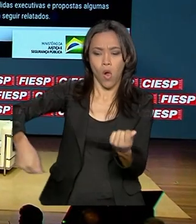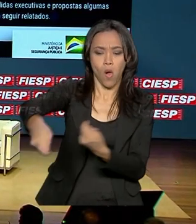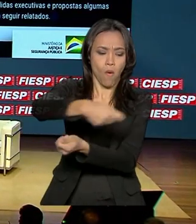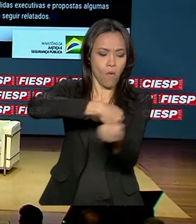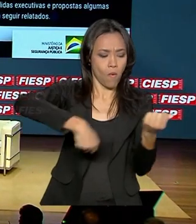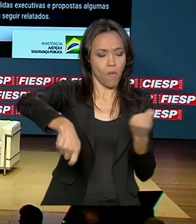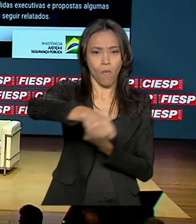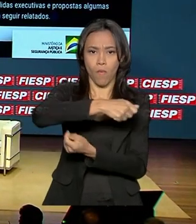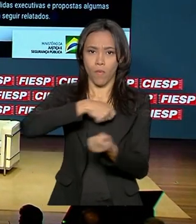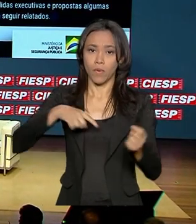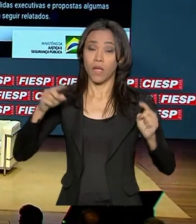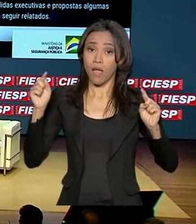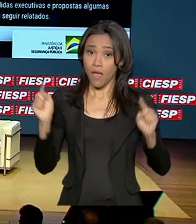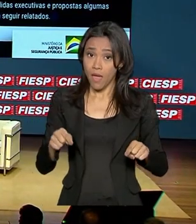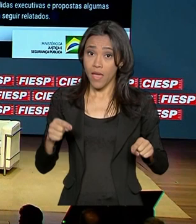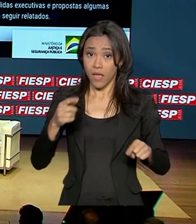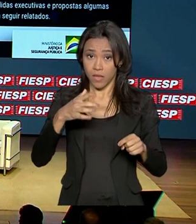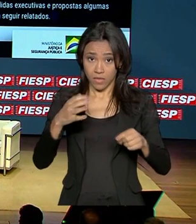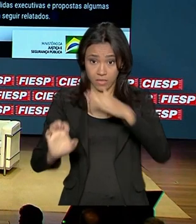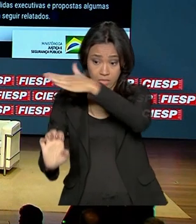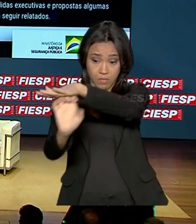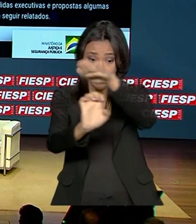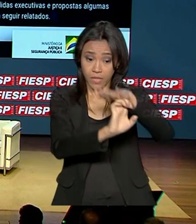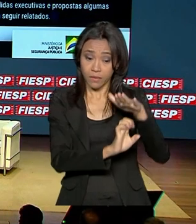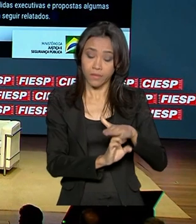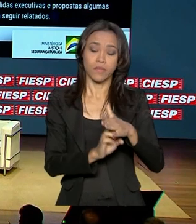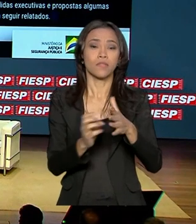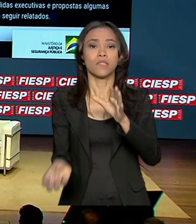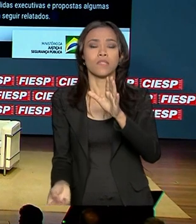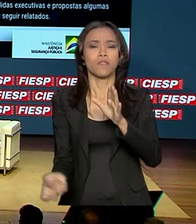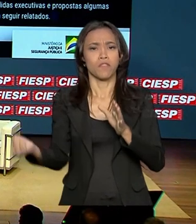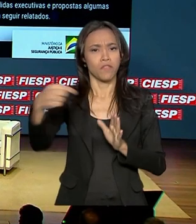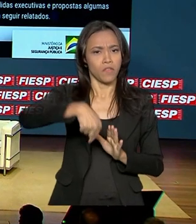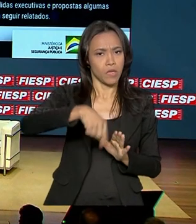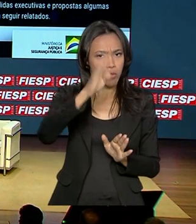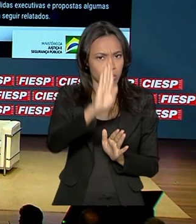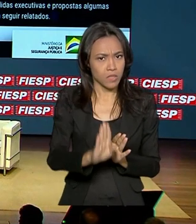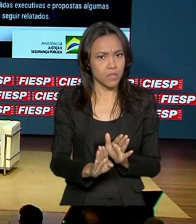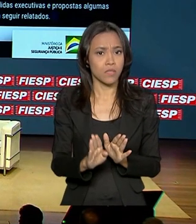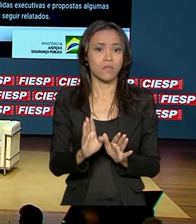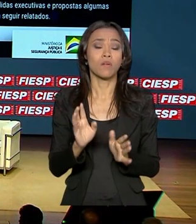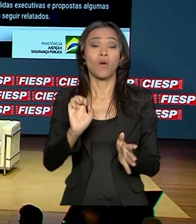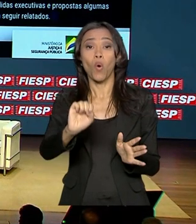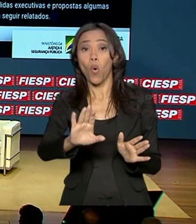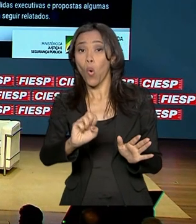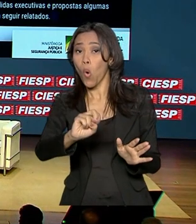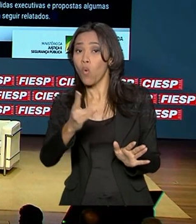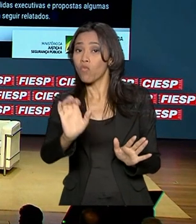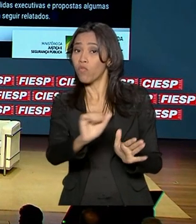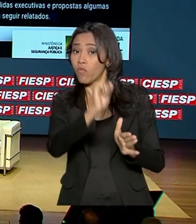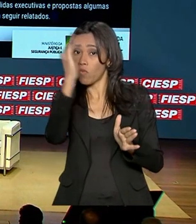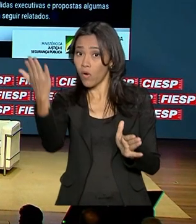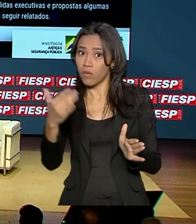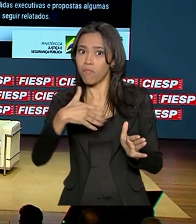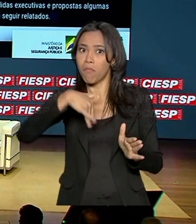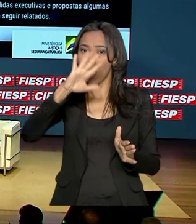torna investimentos no país, seja externos ou mesmo investimentos aqui internos, mais atrativos.